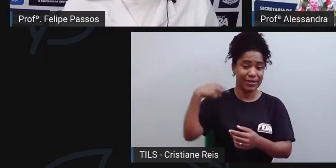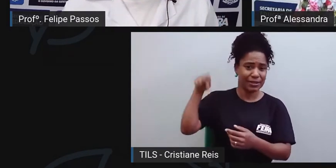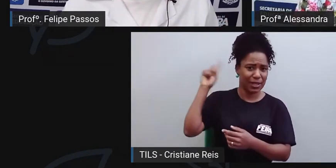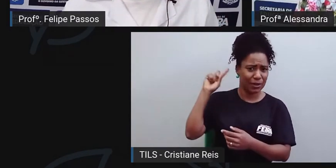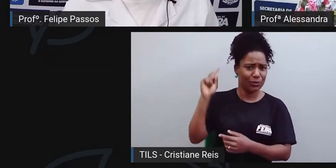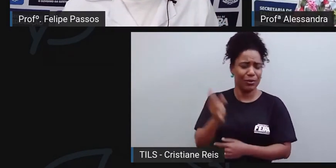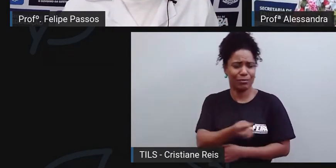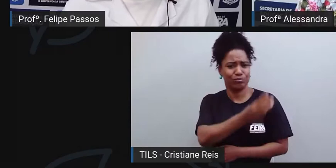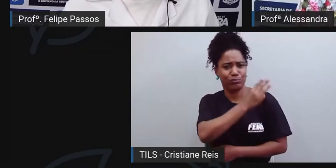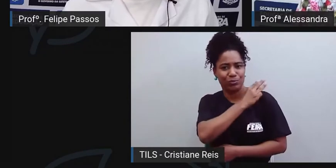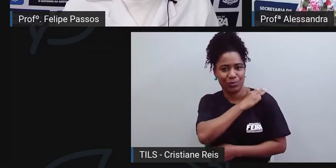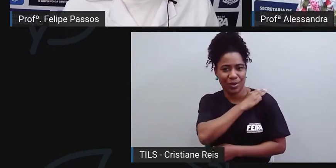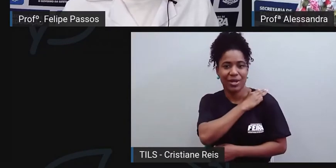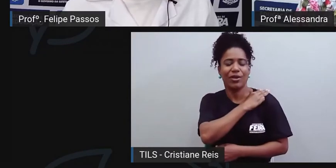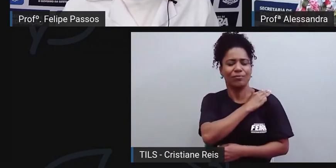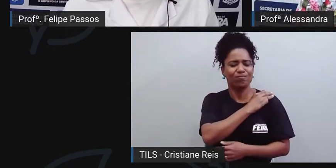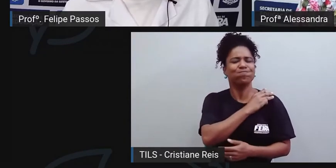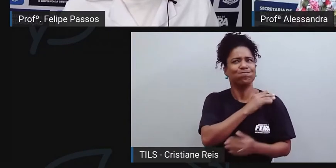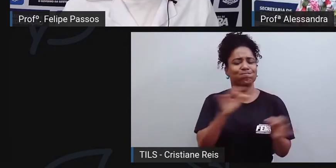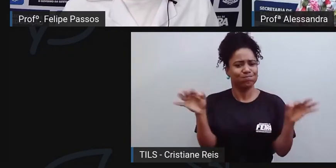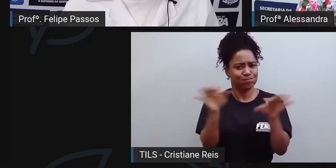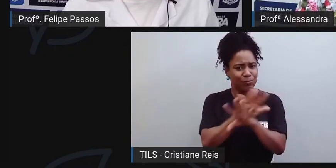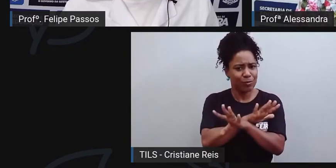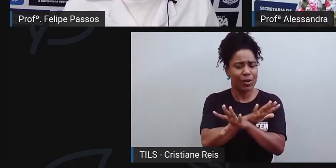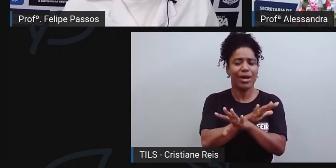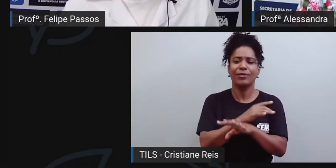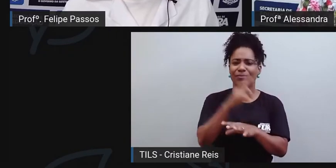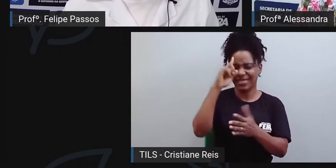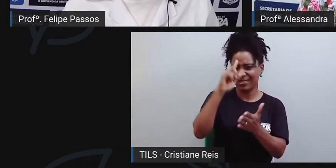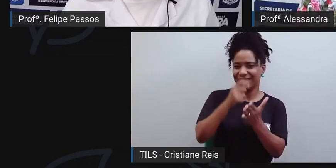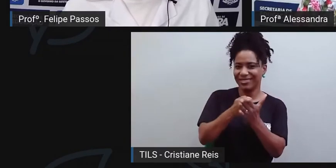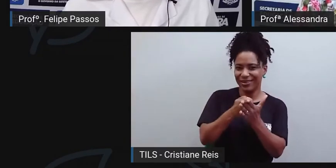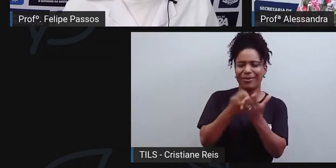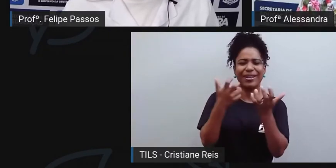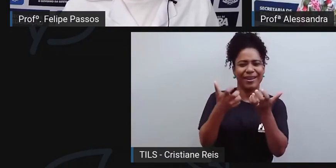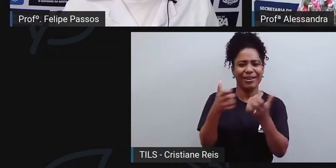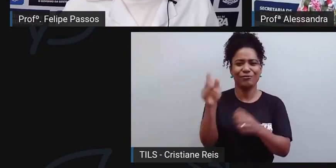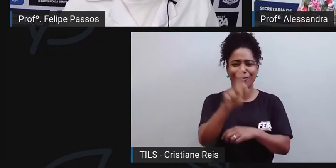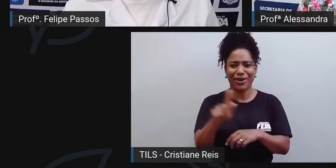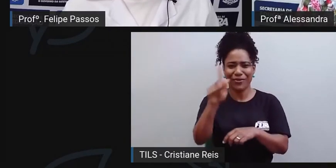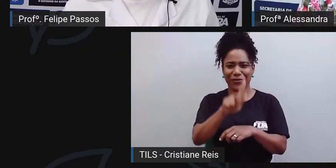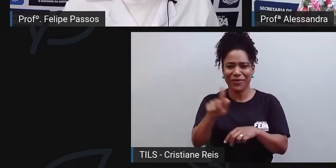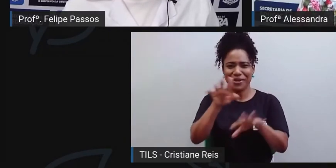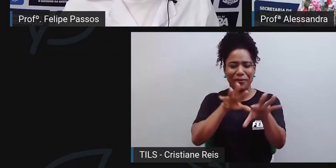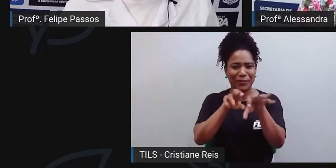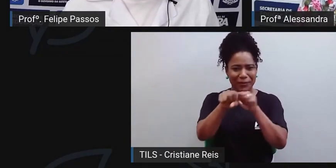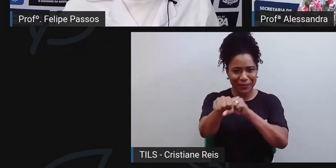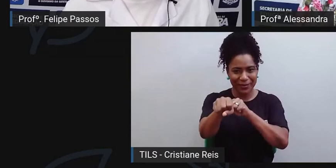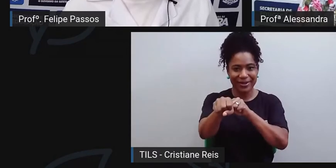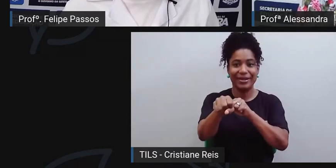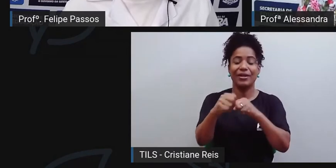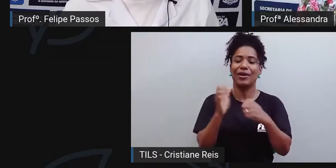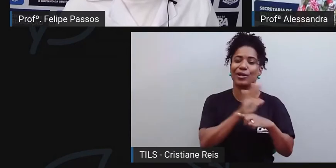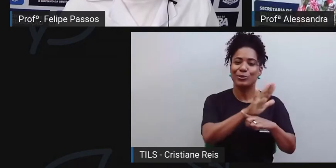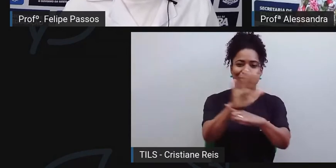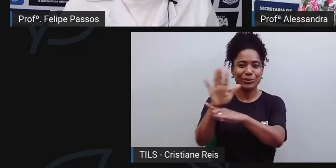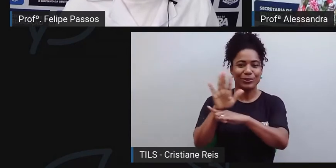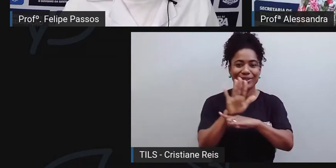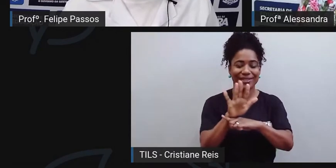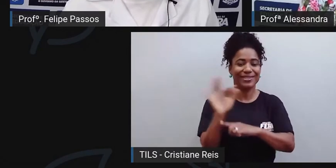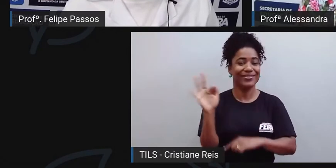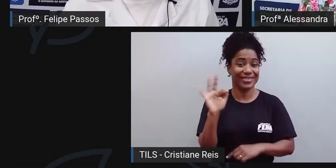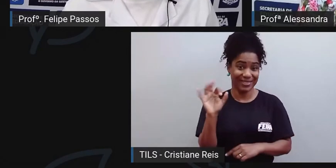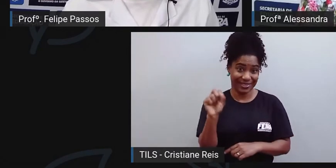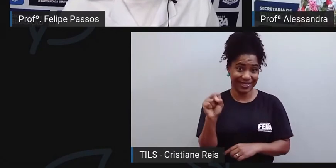eu resolvi fazer geografia e eu queria contribuir para a cidade. Então, a gente estuda, né? Ao longo da nossa